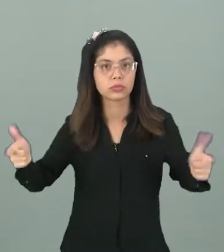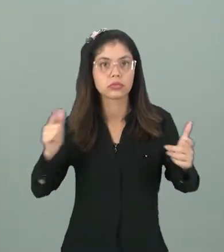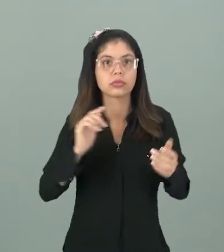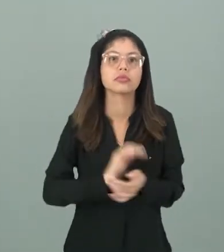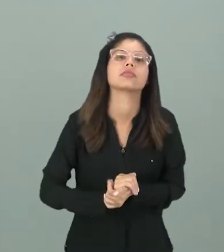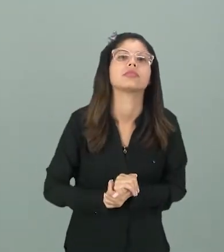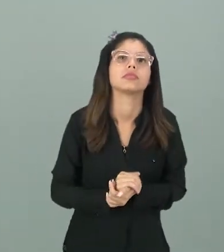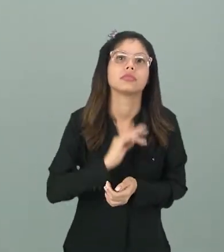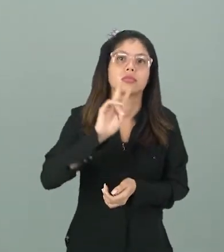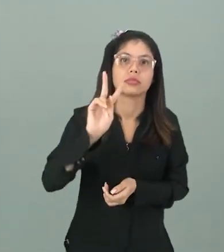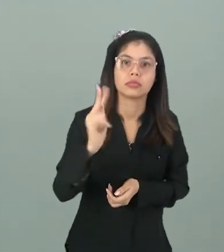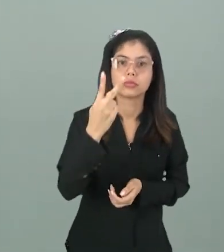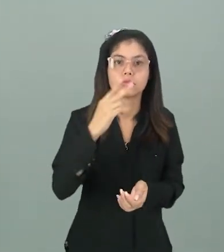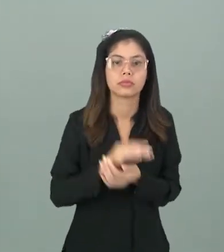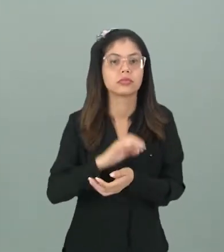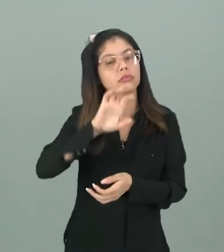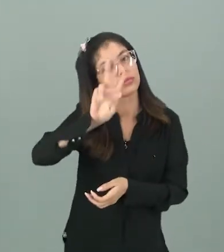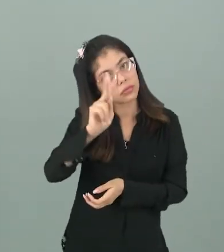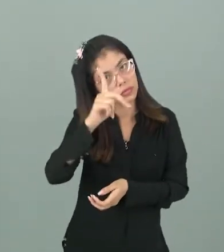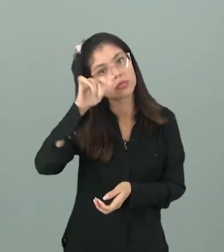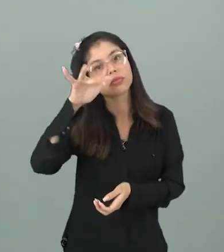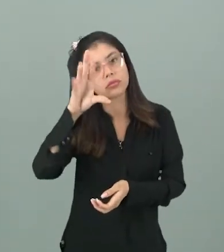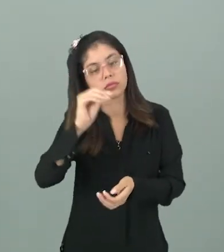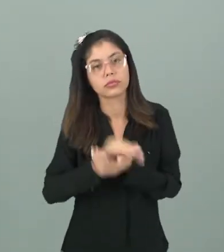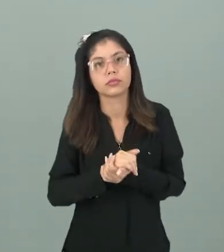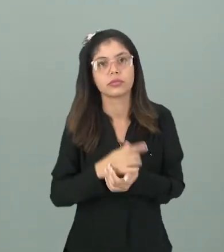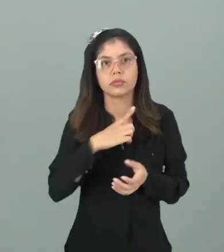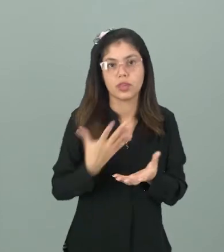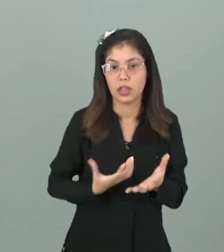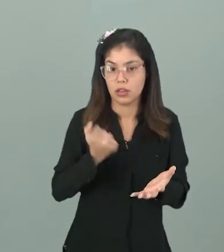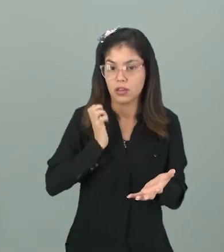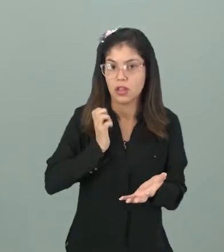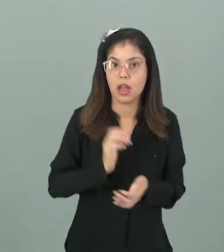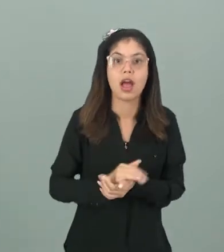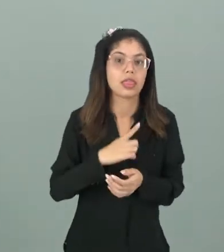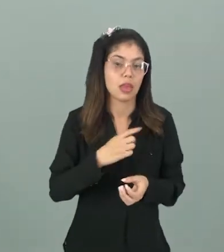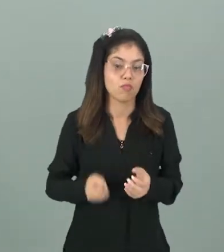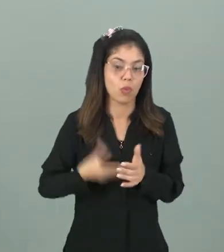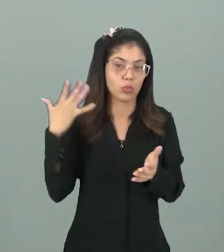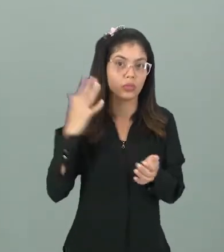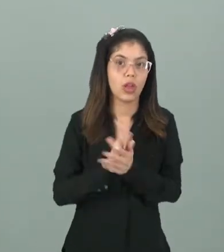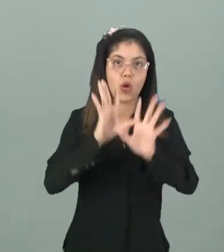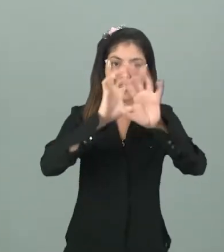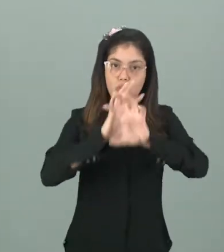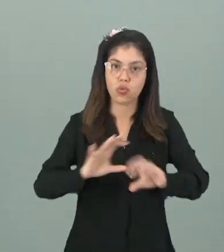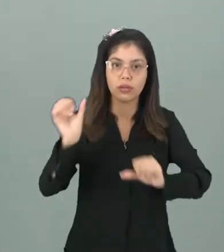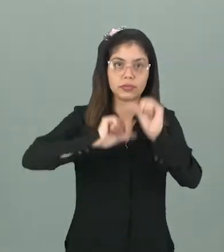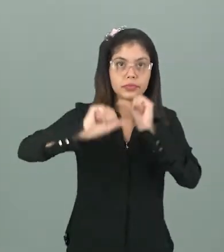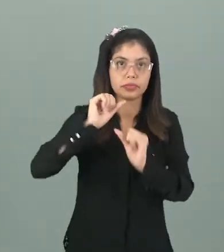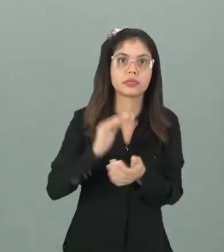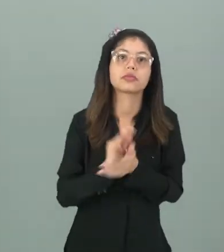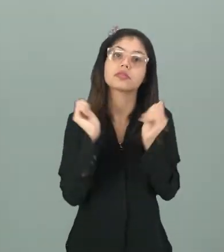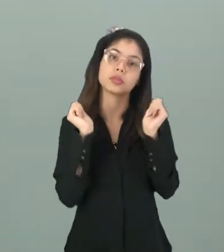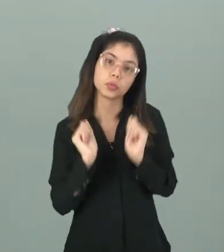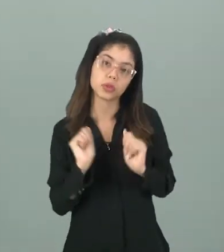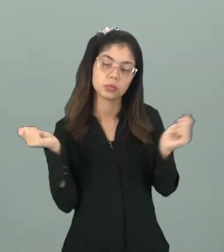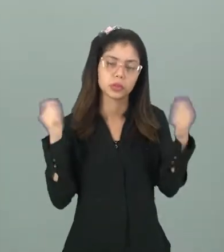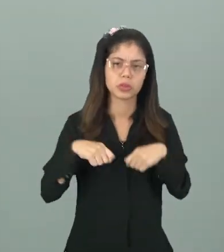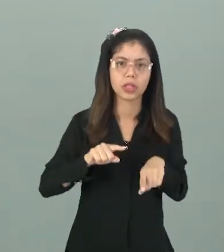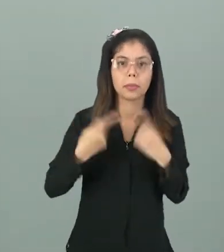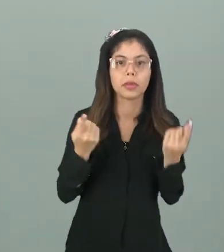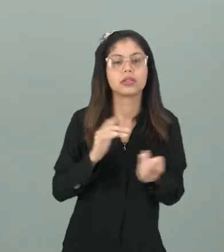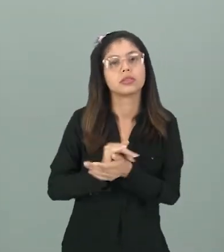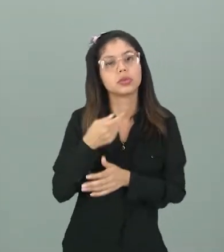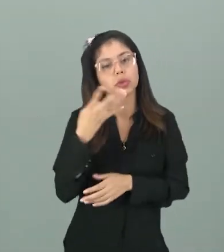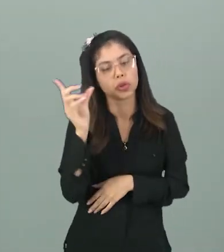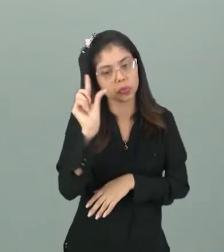de hidrogênio e de hélio. Eles são planetas ricos em gases, ao contrário dos primeiros que podem até possuir gases, só que